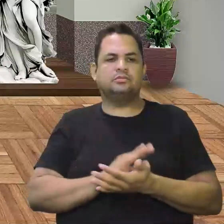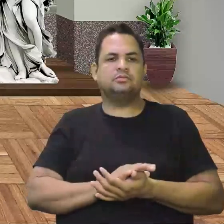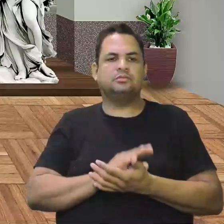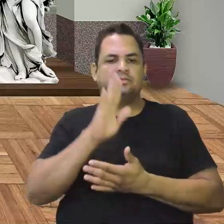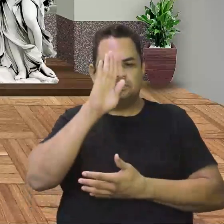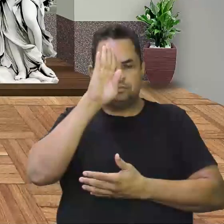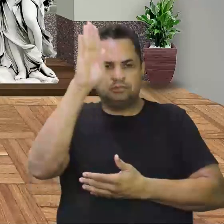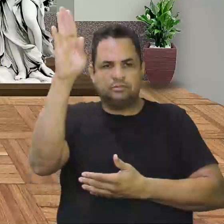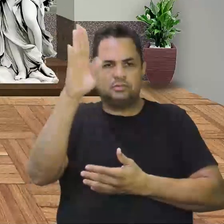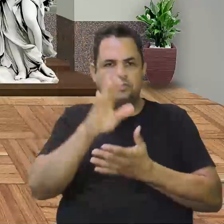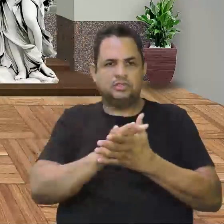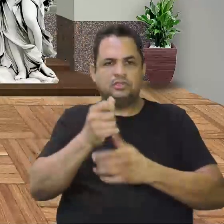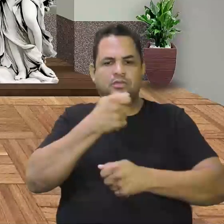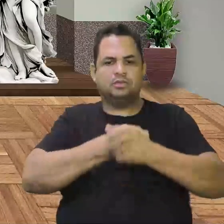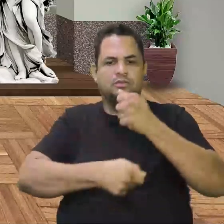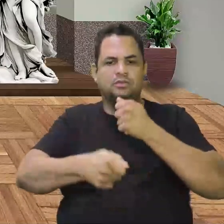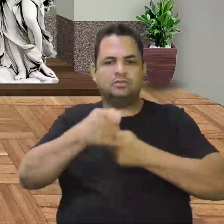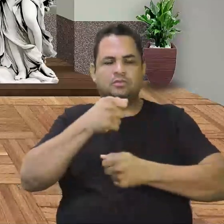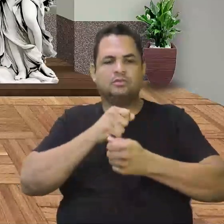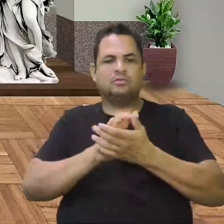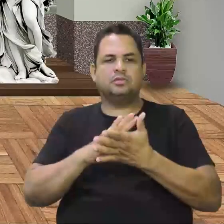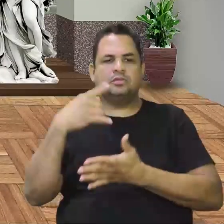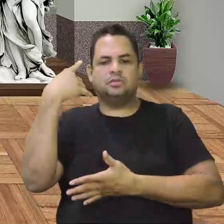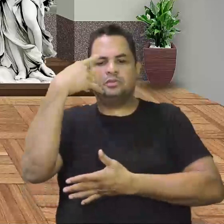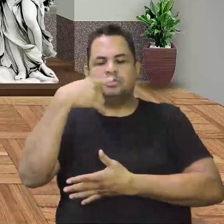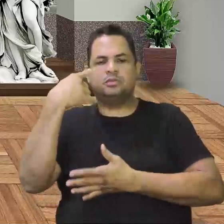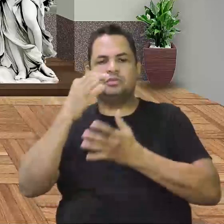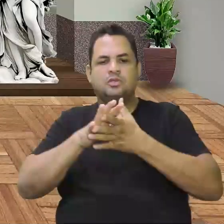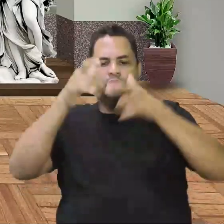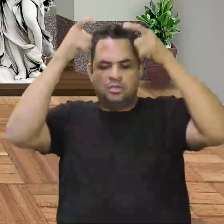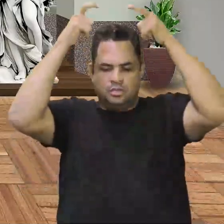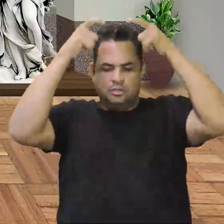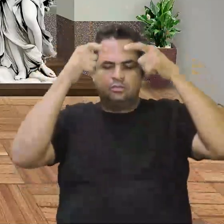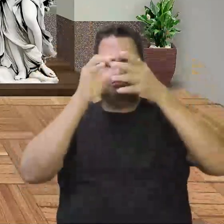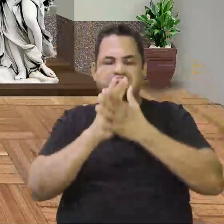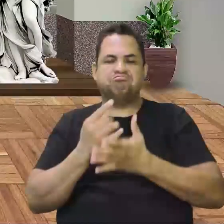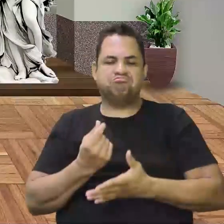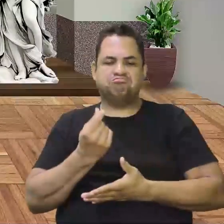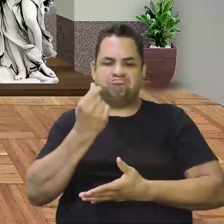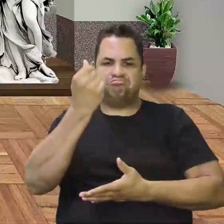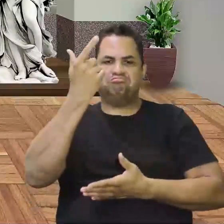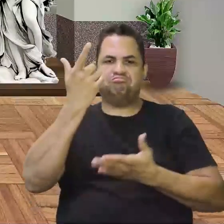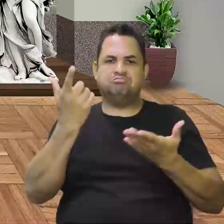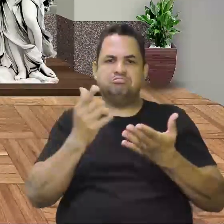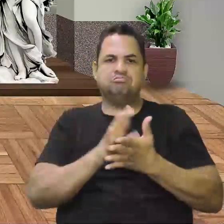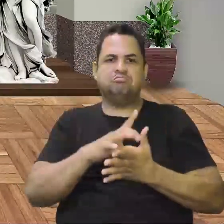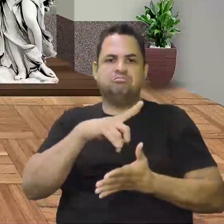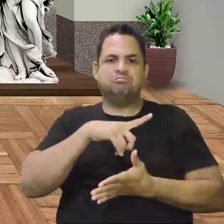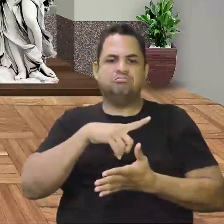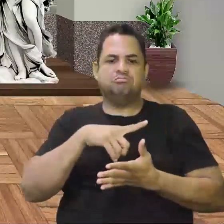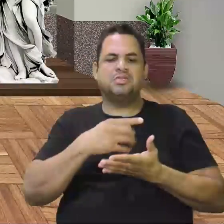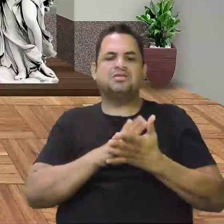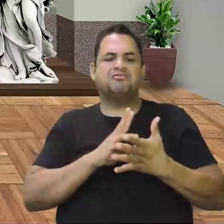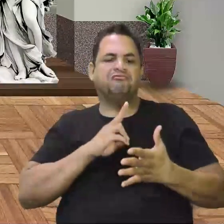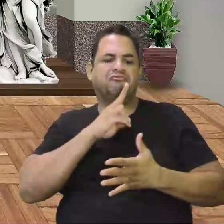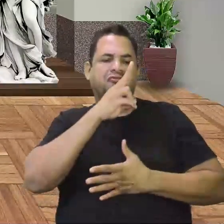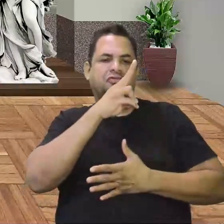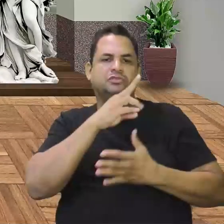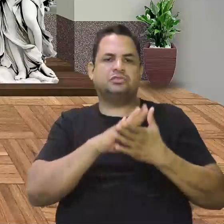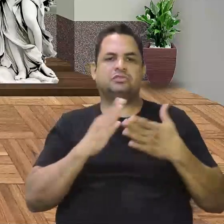fundamental para a economia espanhola. A coroa espanhola vai se enriquecer muito com o ouro e a prata e vai se fortalecer muito.